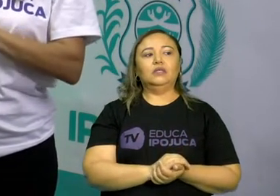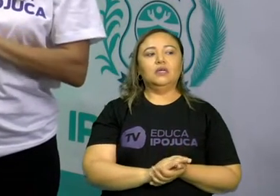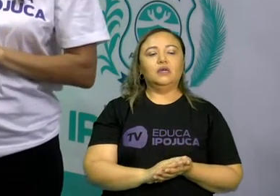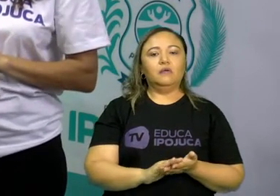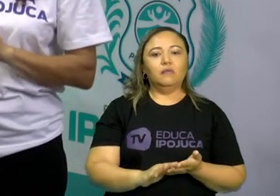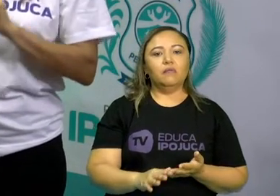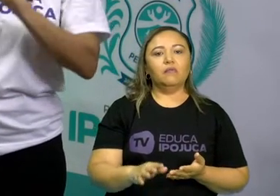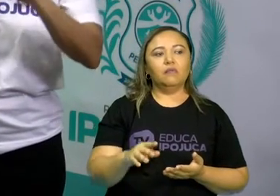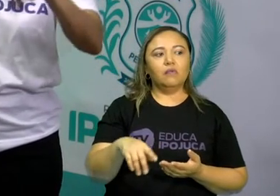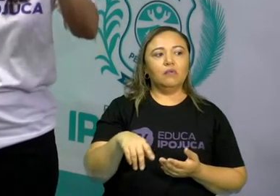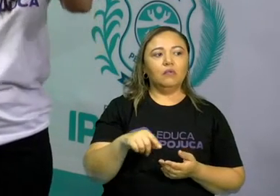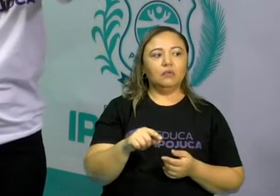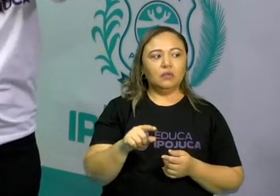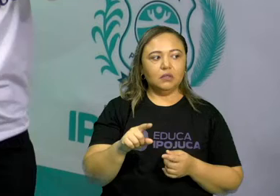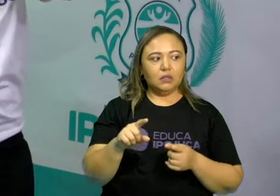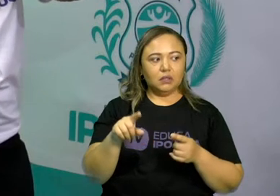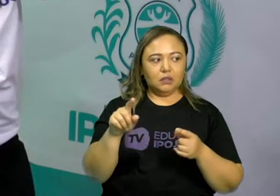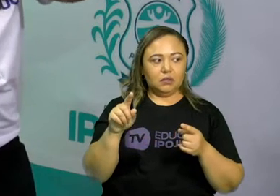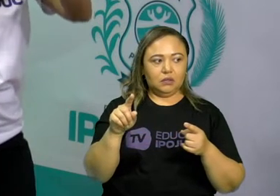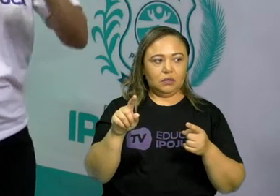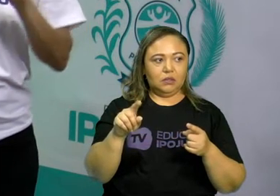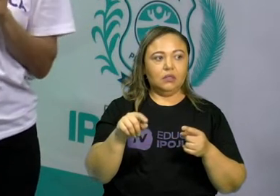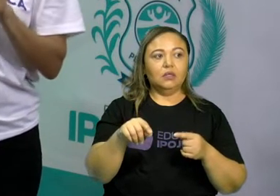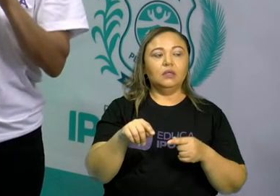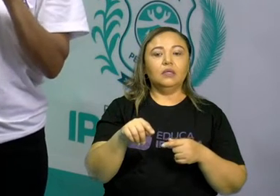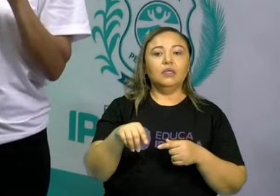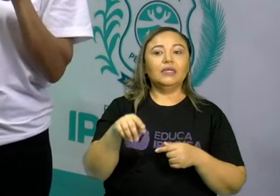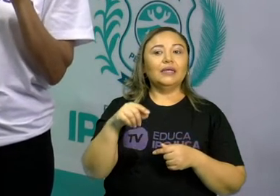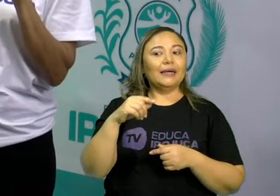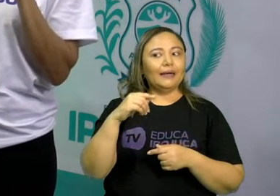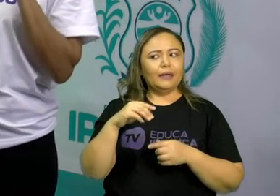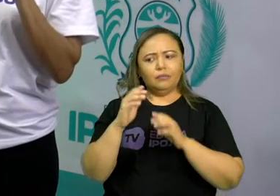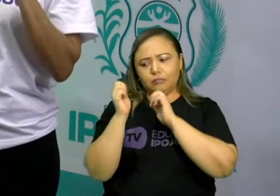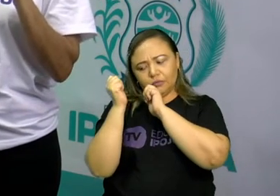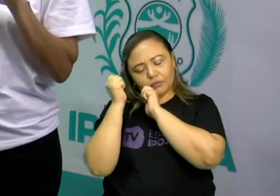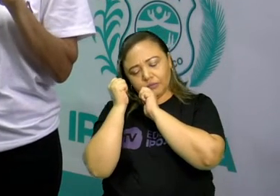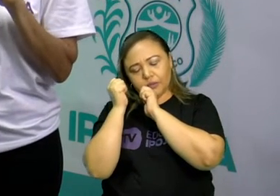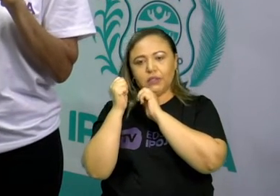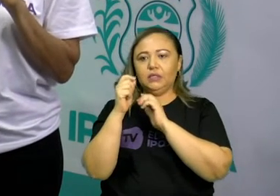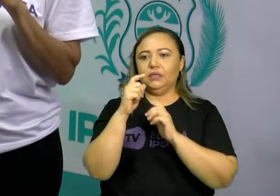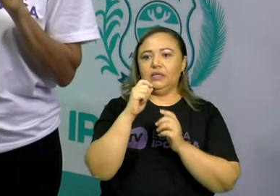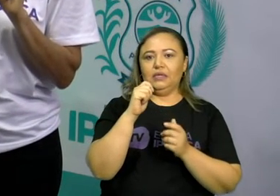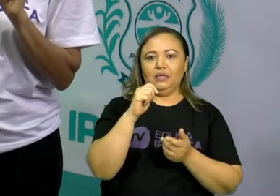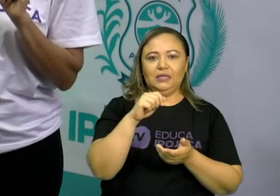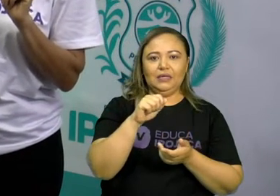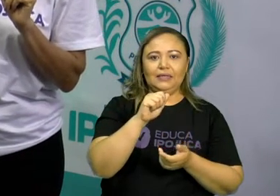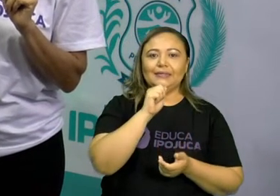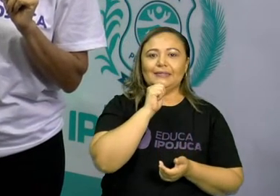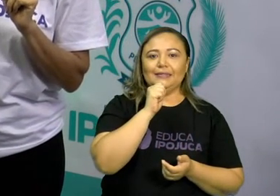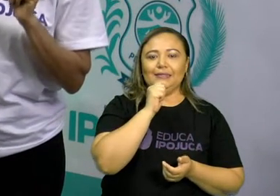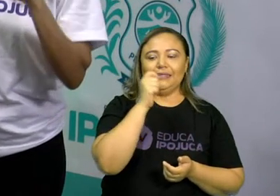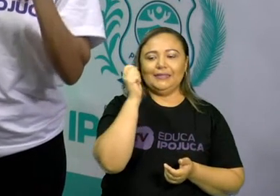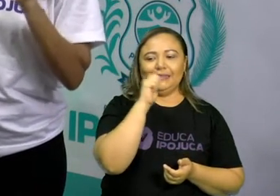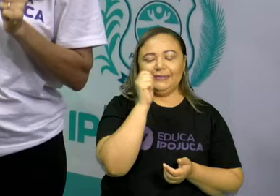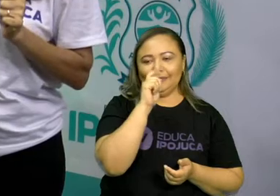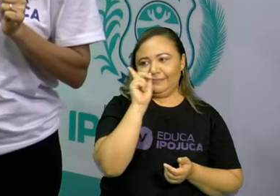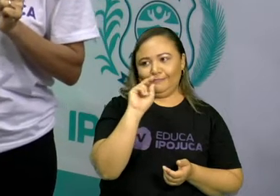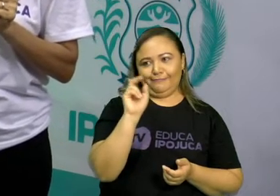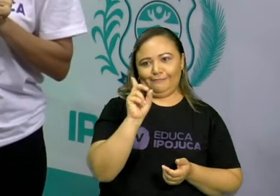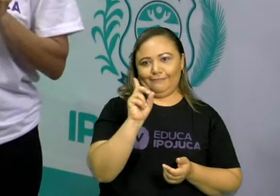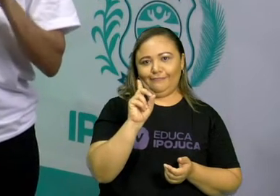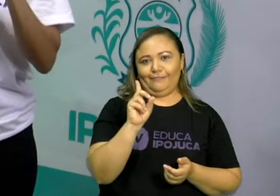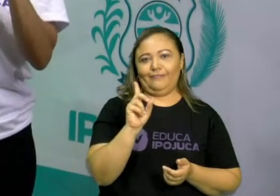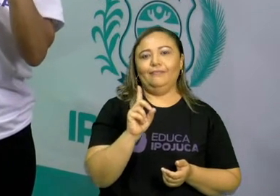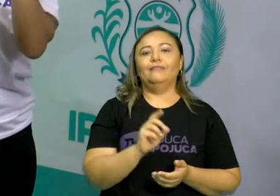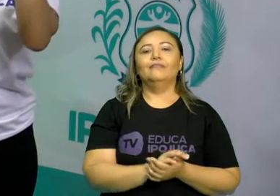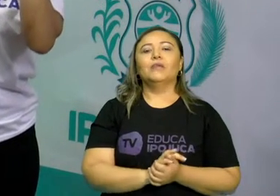sempre. E nunca, nunca, nunca na sua vida durma sem escovar os seus dentes. Sabe por quê? A gente vai